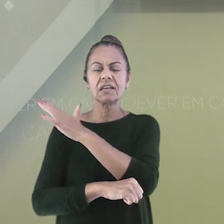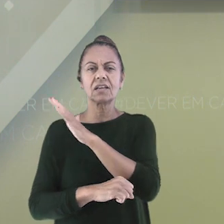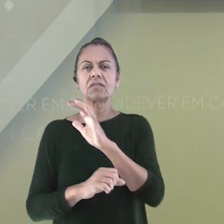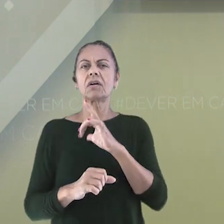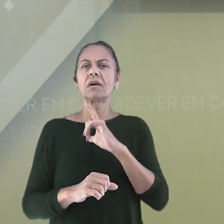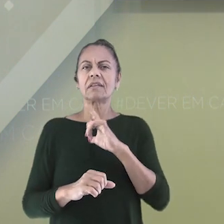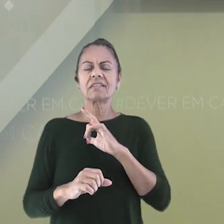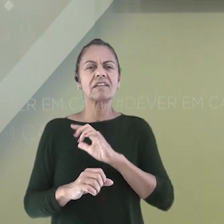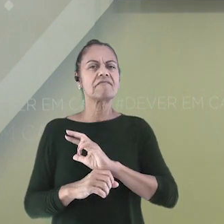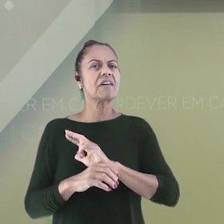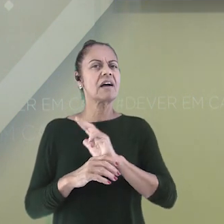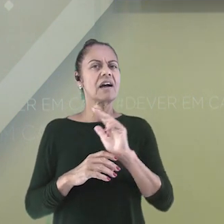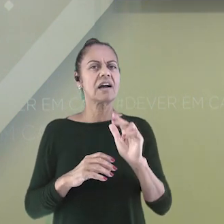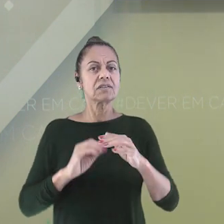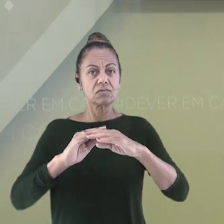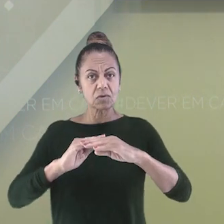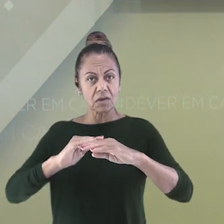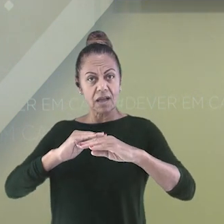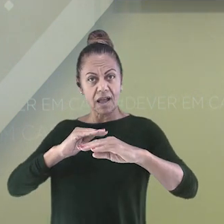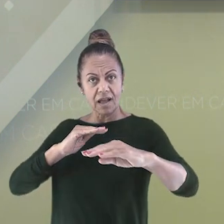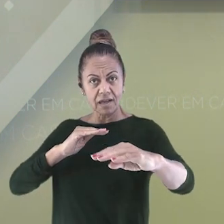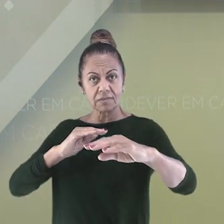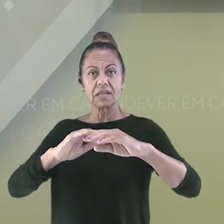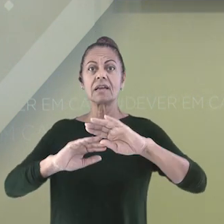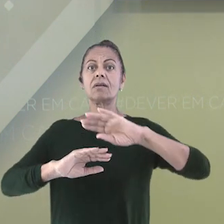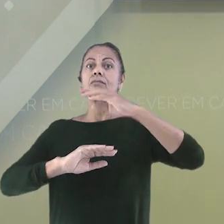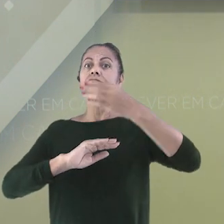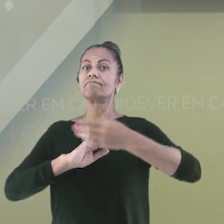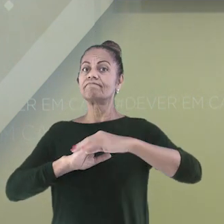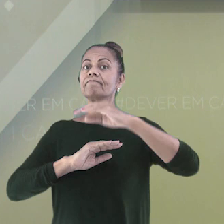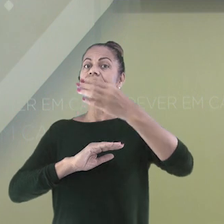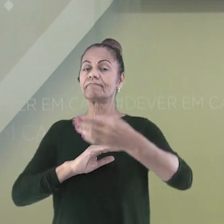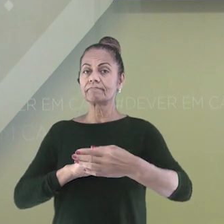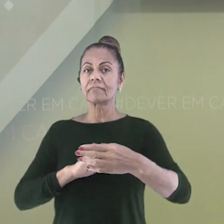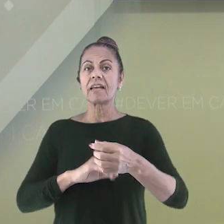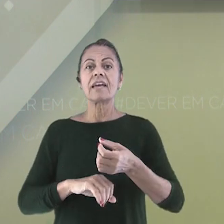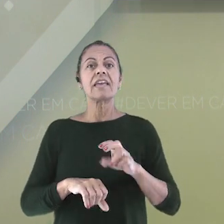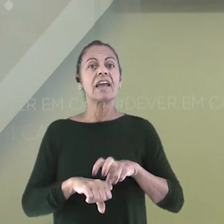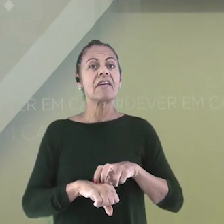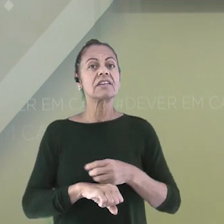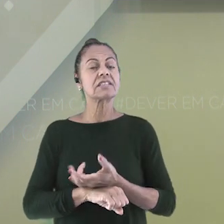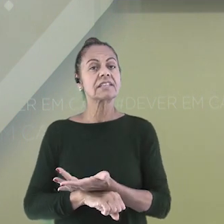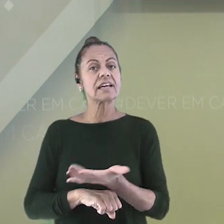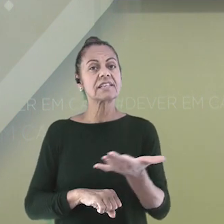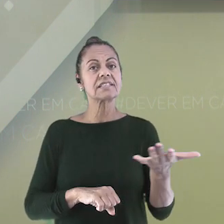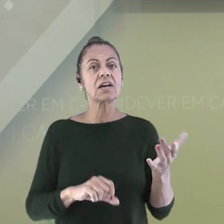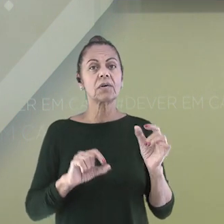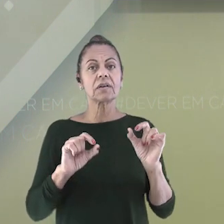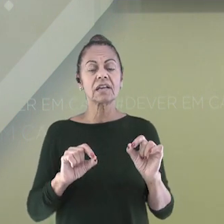seja, lugares planos e altos. A vegetação predominante é a mata das